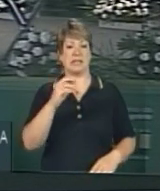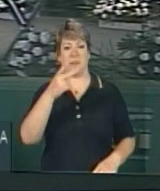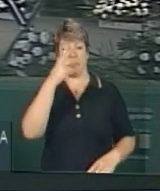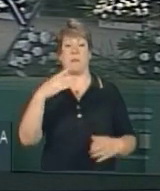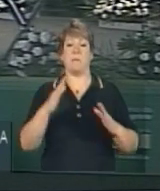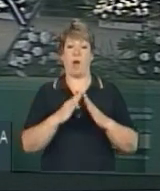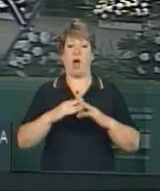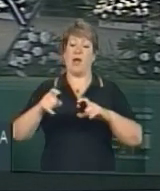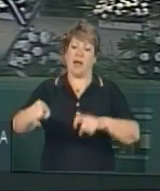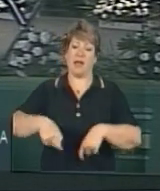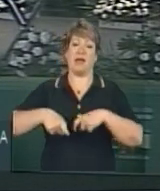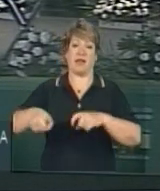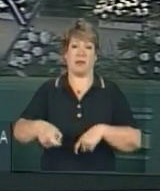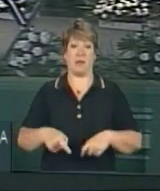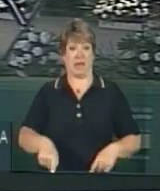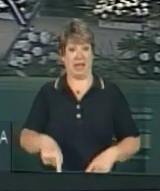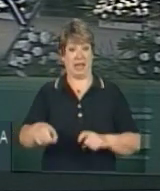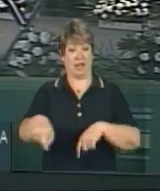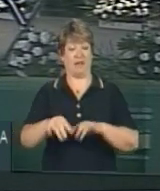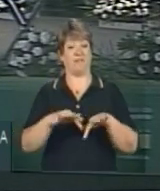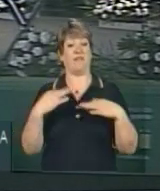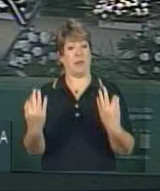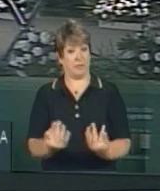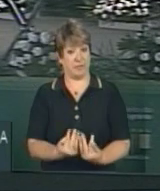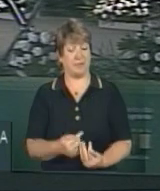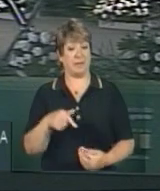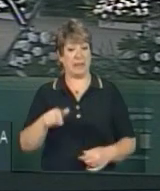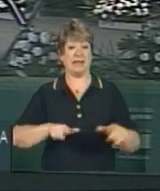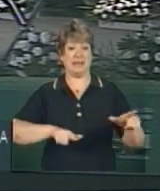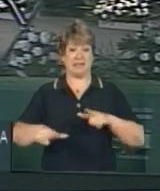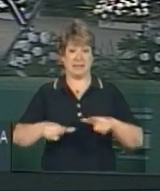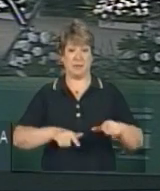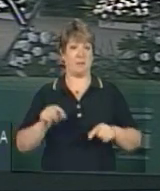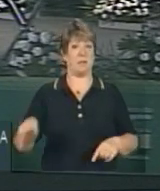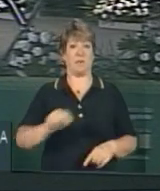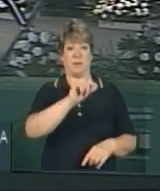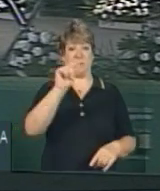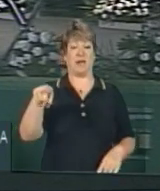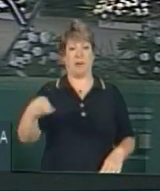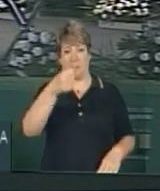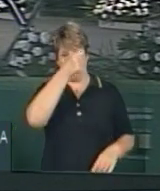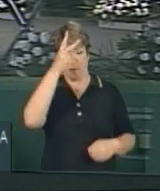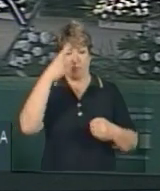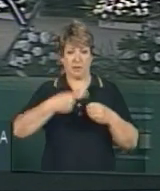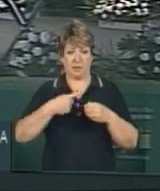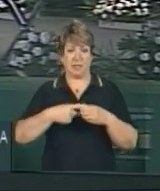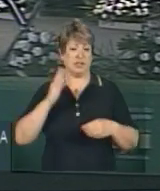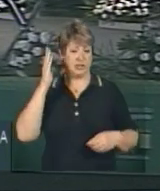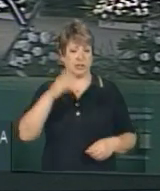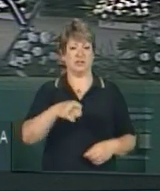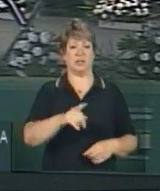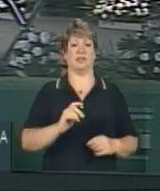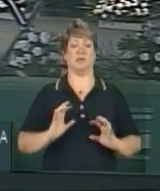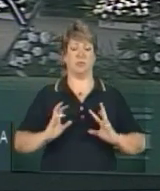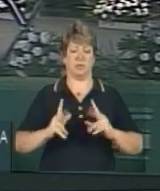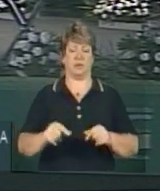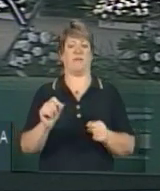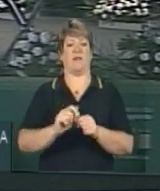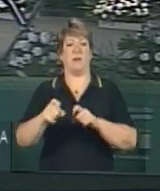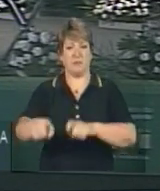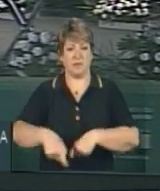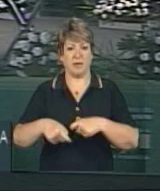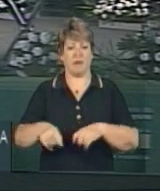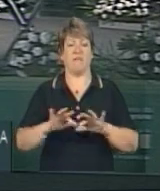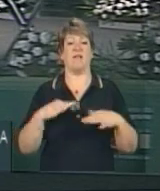campo. Aquele da agricultura familiar. A retro que vai para o município de Três Passos, ela vai direto para a agricultura atender a nossa agricultura, a nossa